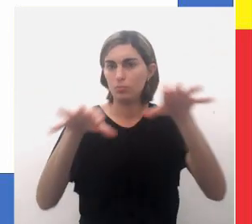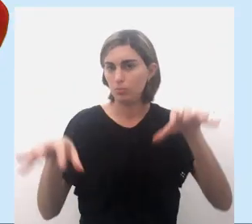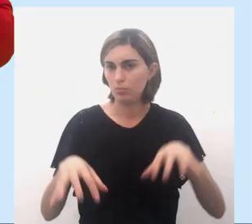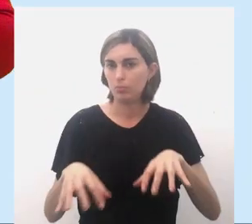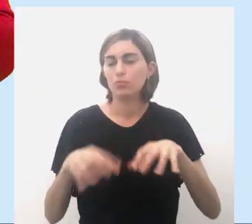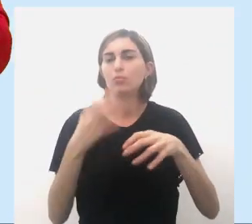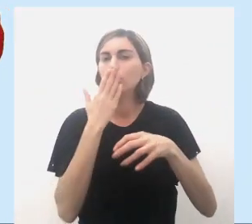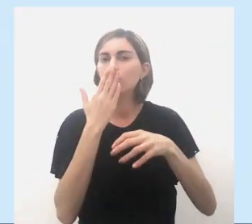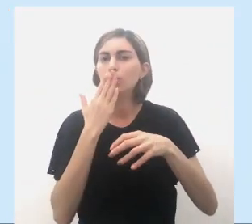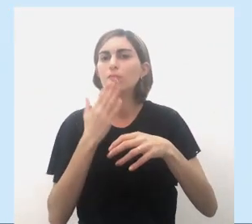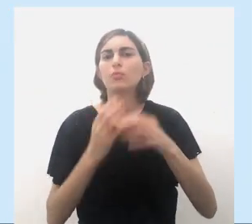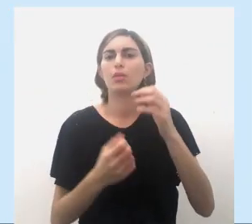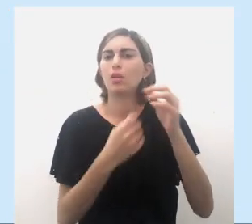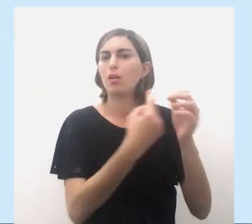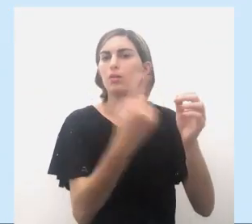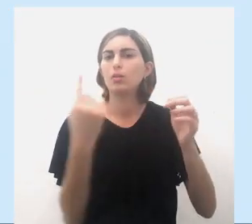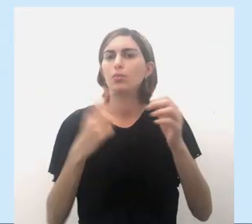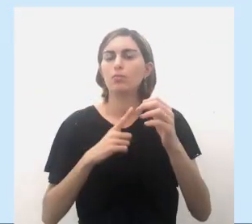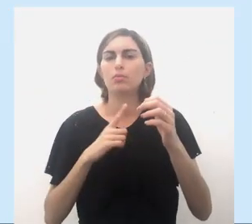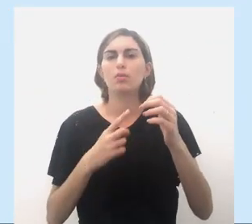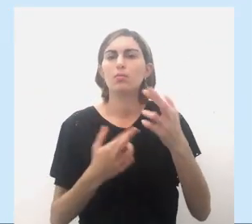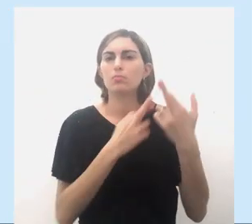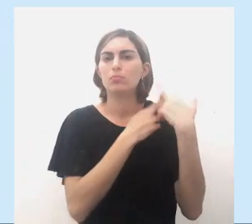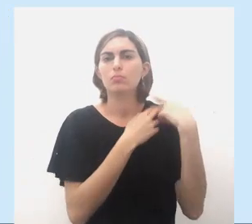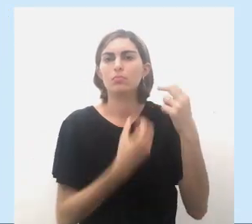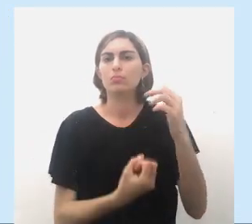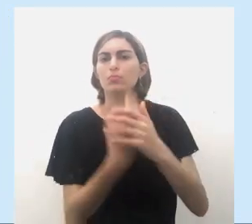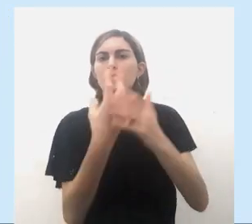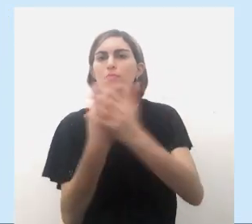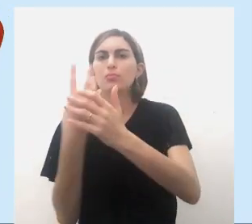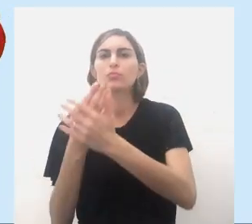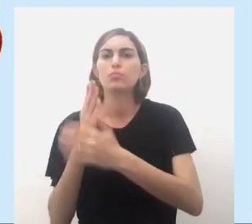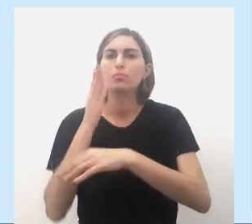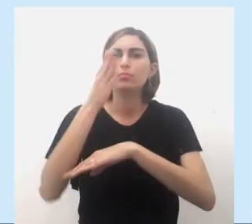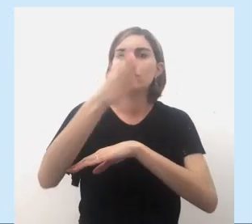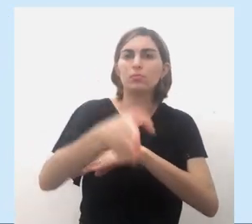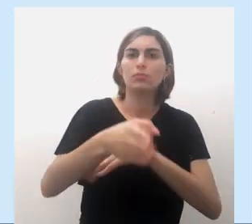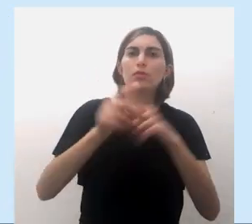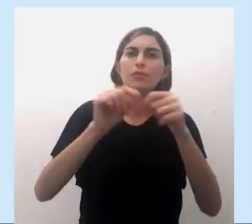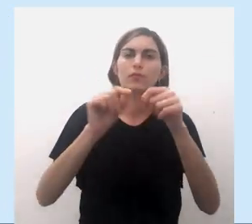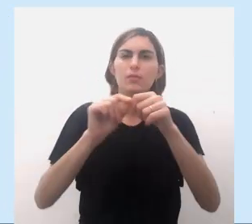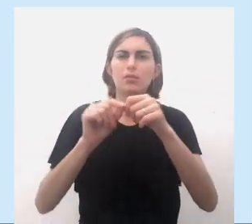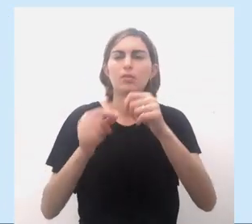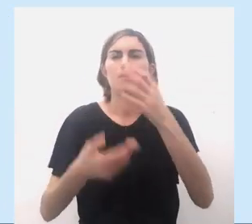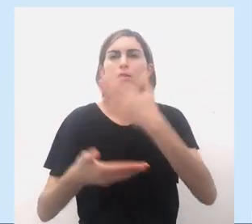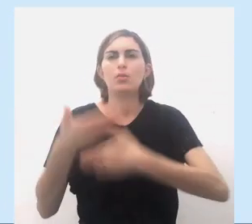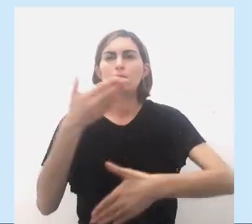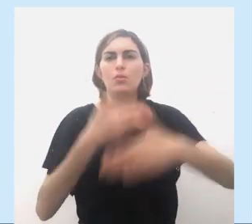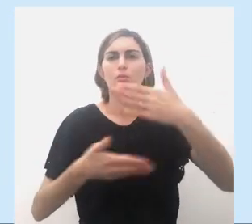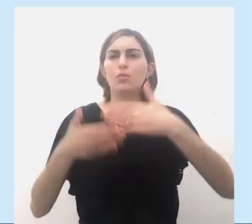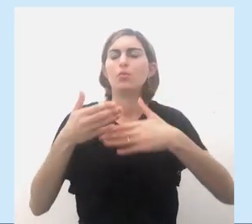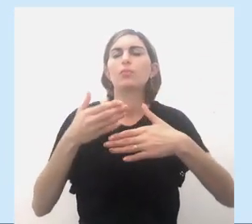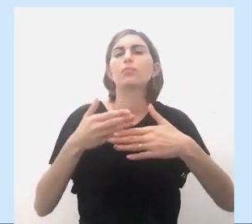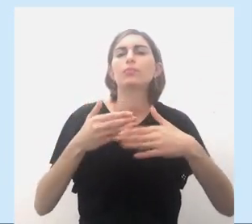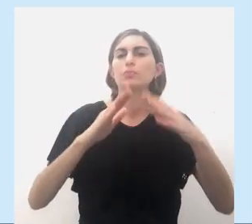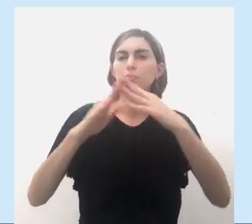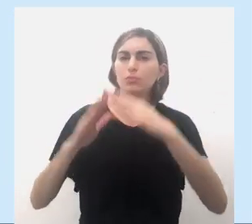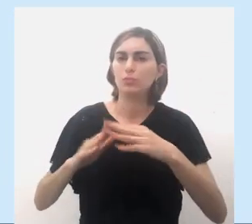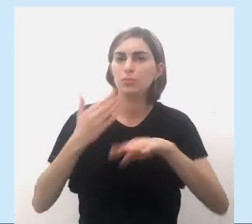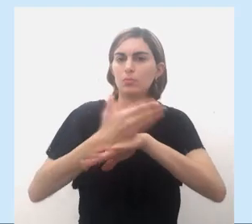povoados, na realidade, cada um tinha uma finalidade. Então, o cara ia para lá, ficava naquele